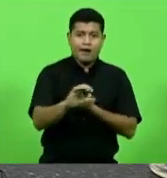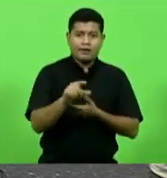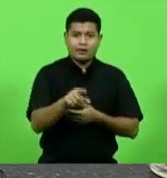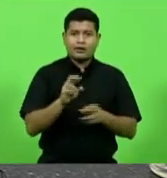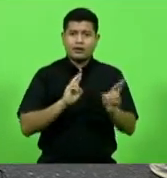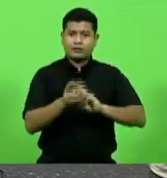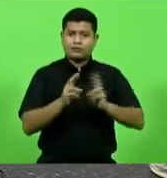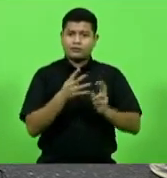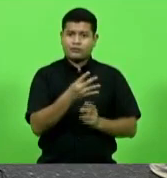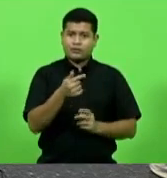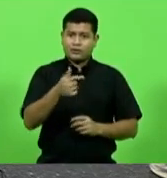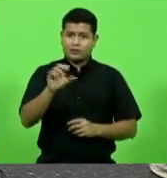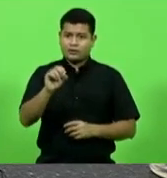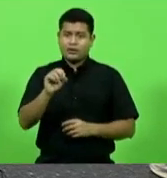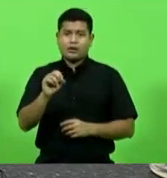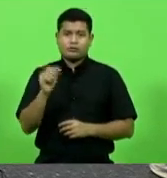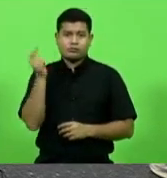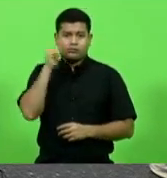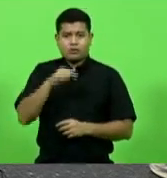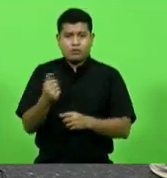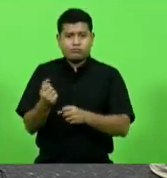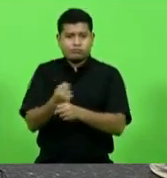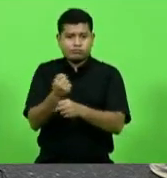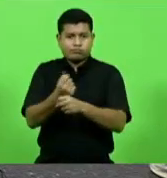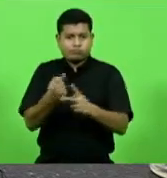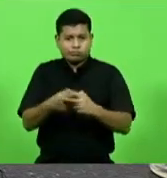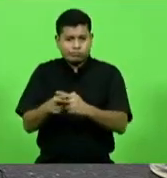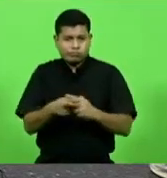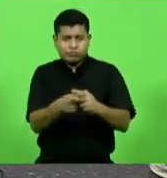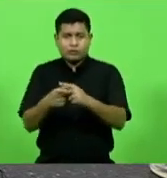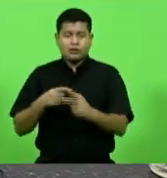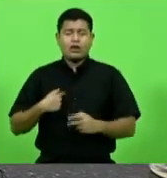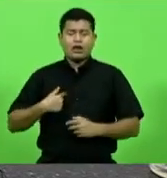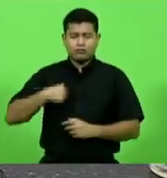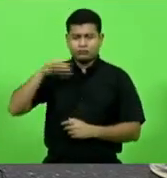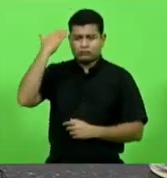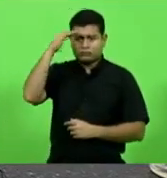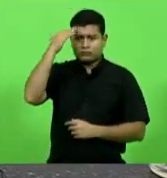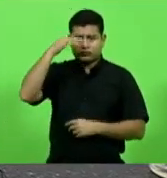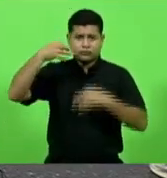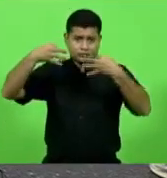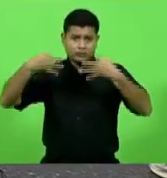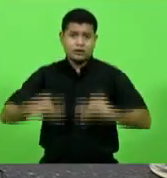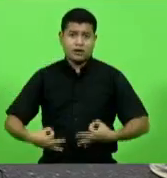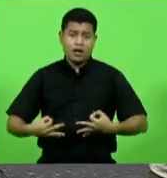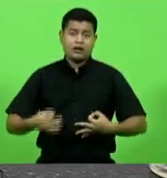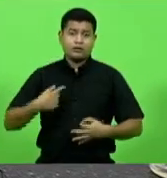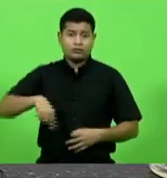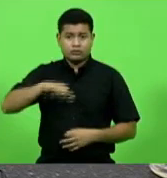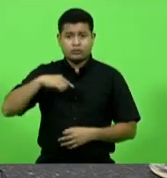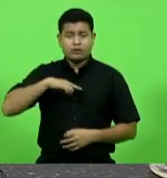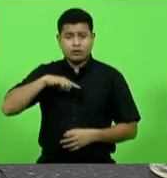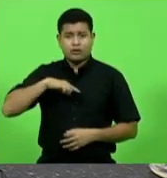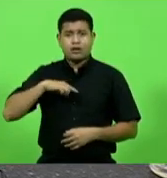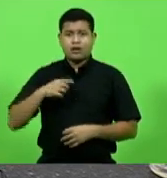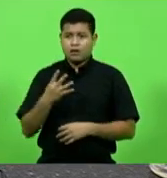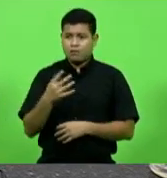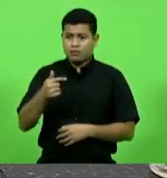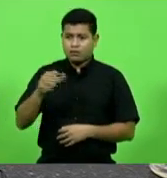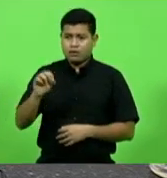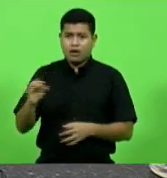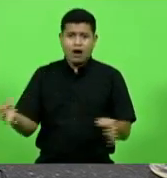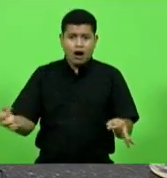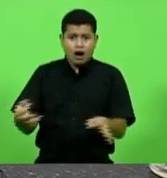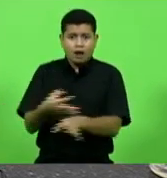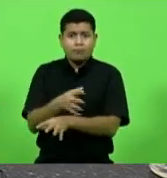470 eu entendo justo que nós tenhamos a 470 concluída mas